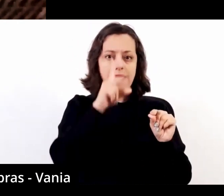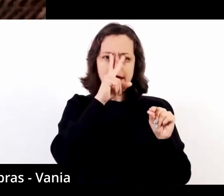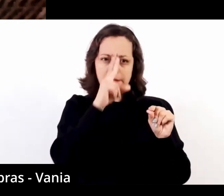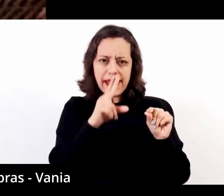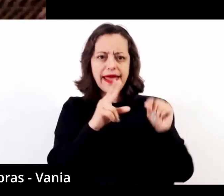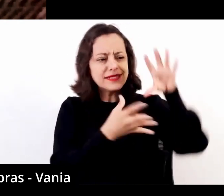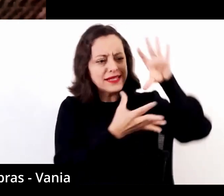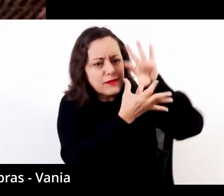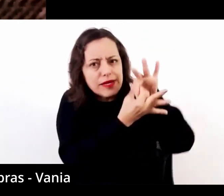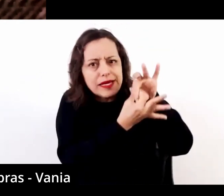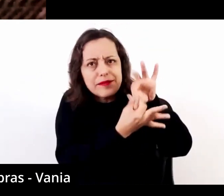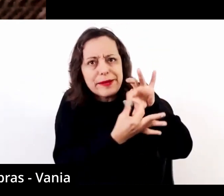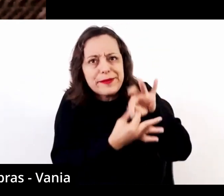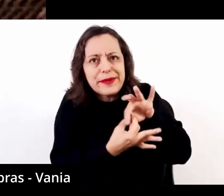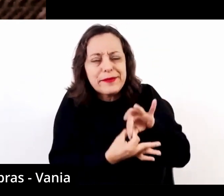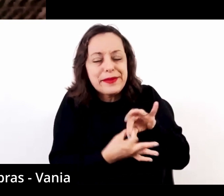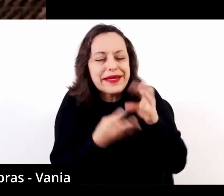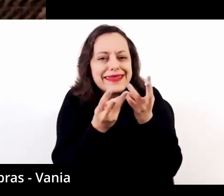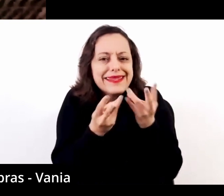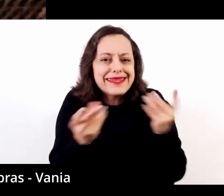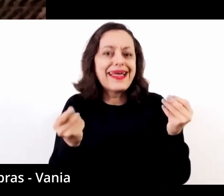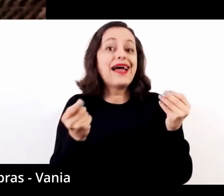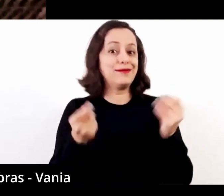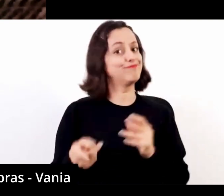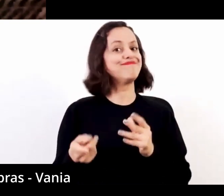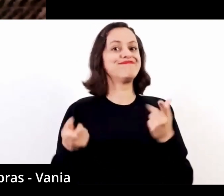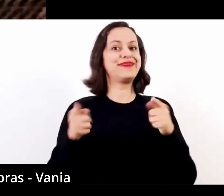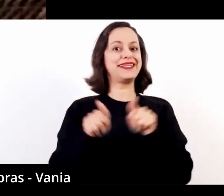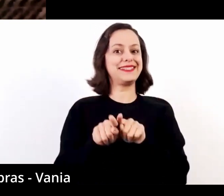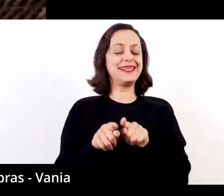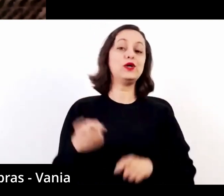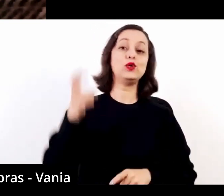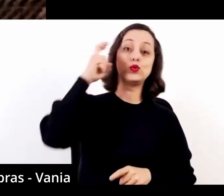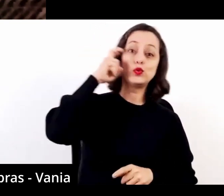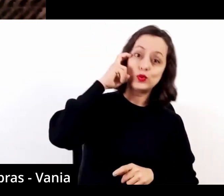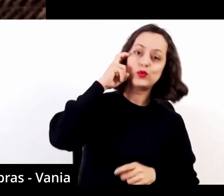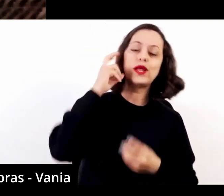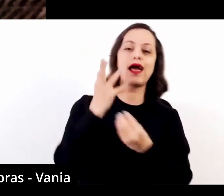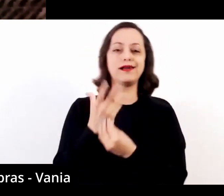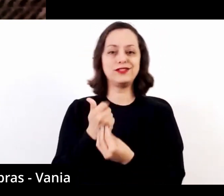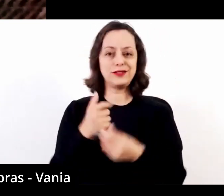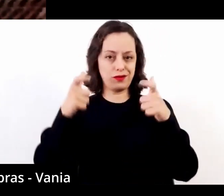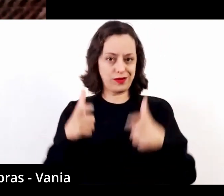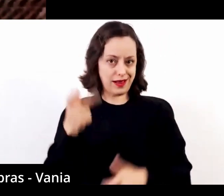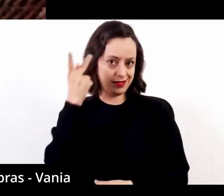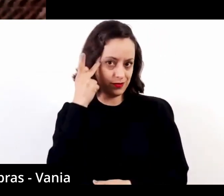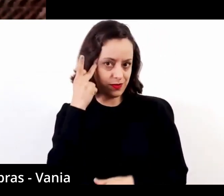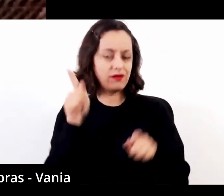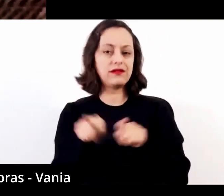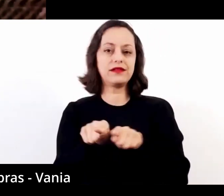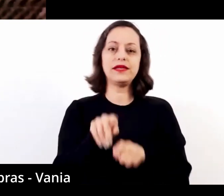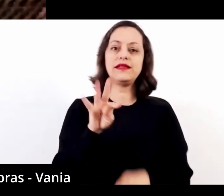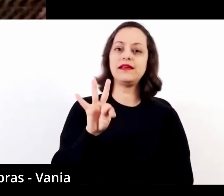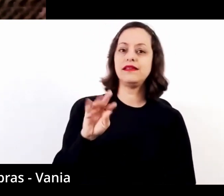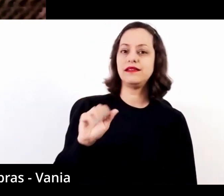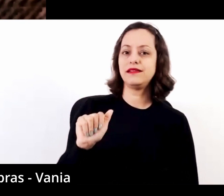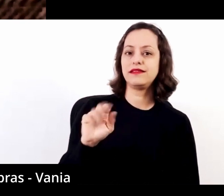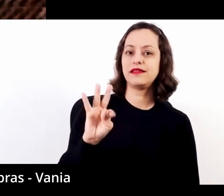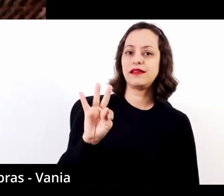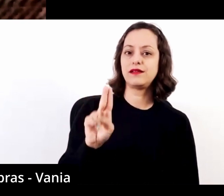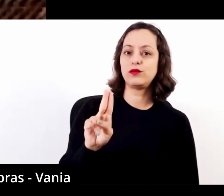apresentações que ele fará pela cultura artística aí em São Paulo e em Tatuí. Às vezes, essa